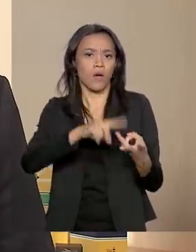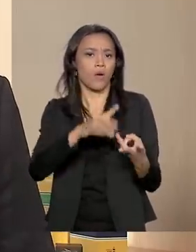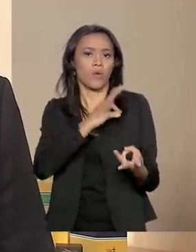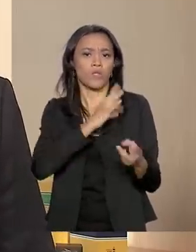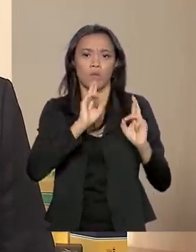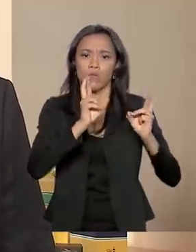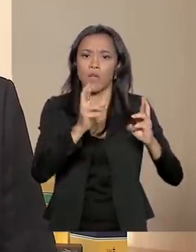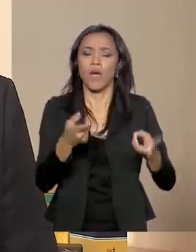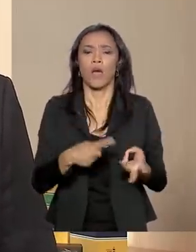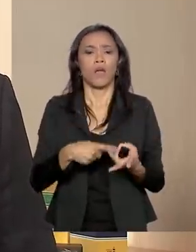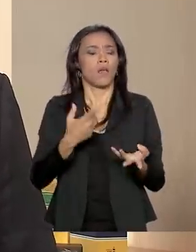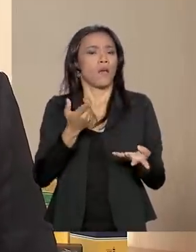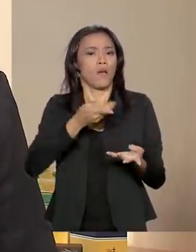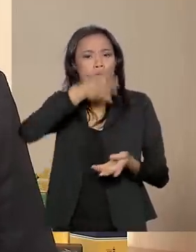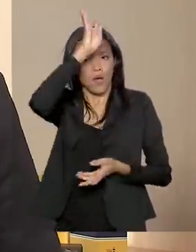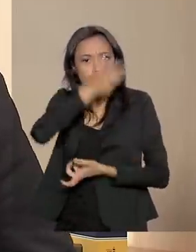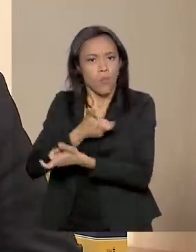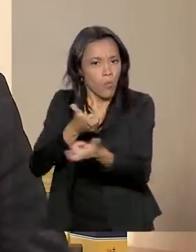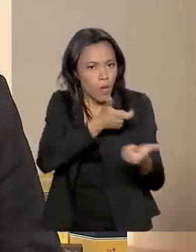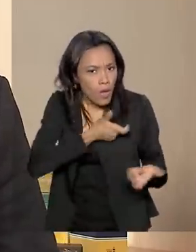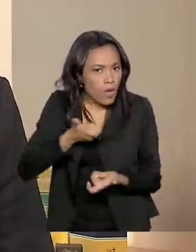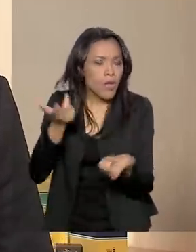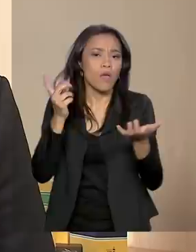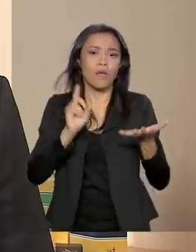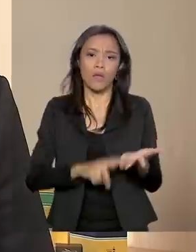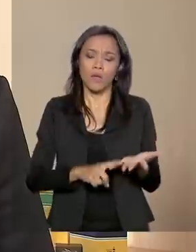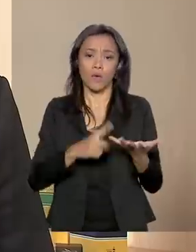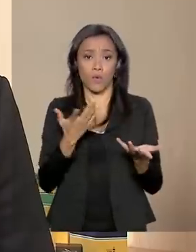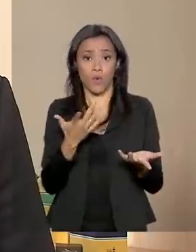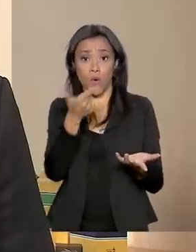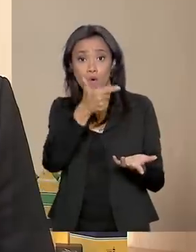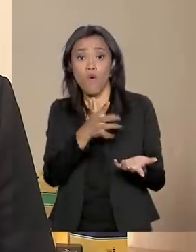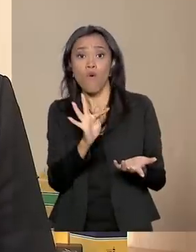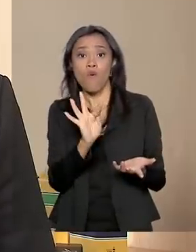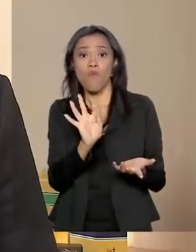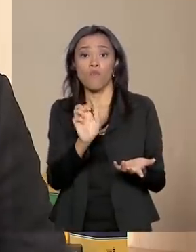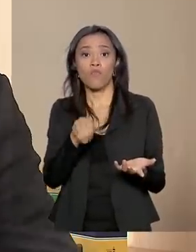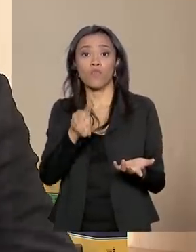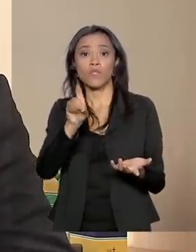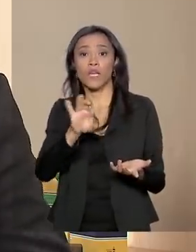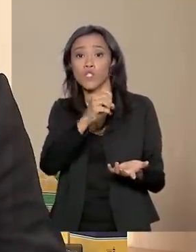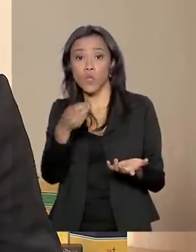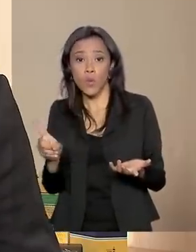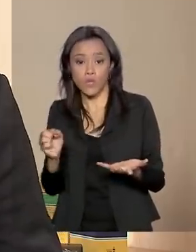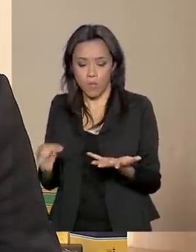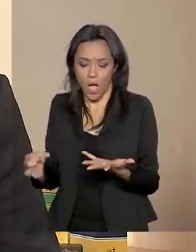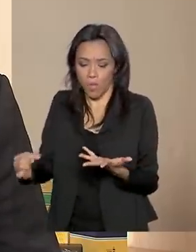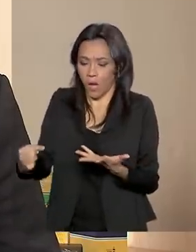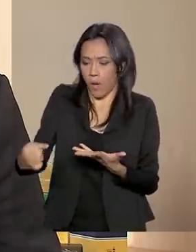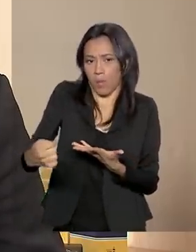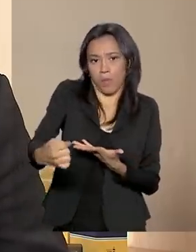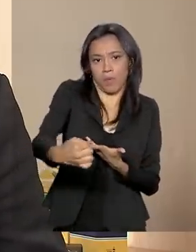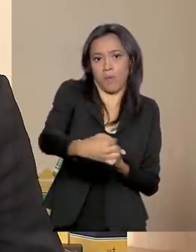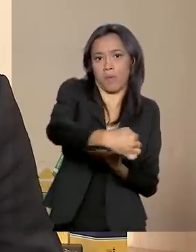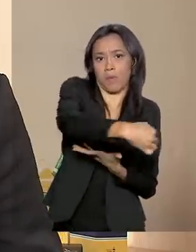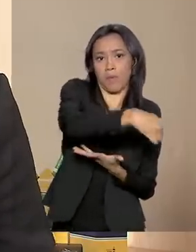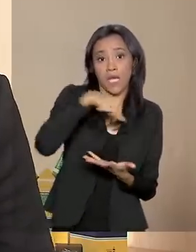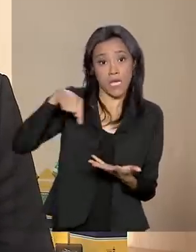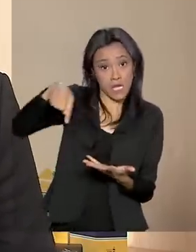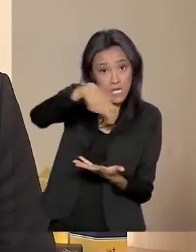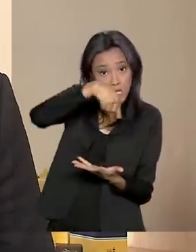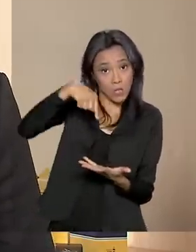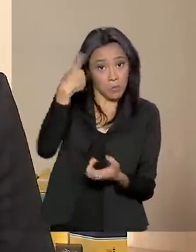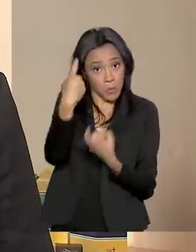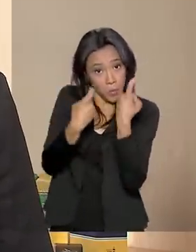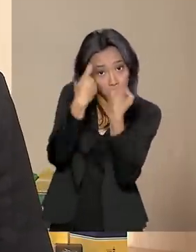de Bombeiros dos Estados, Fundação Cedigna Rio, Fundação Getúlio Vargas, todos esses entes preocupados em